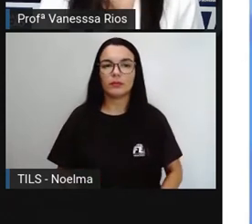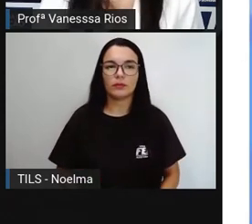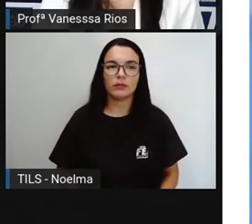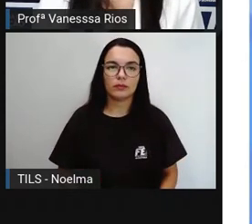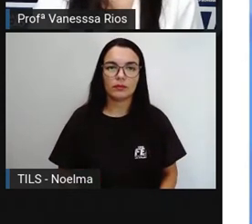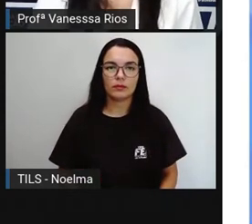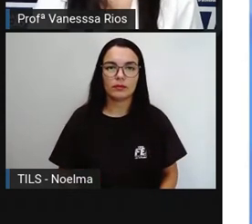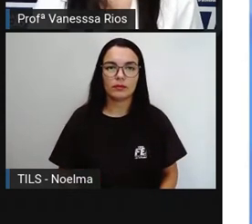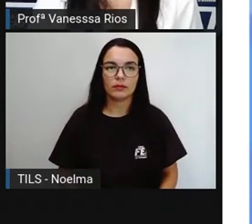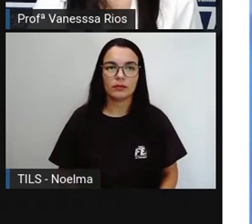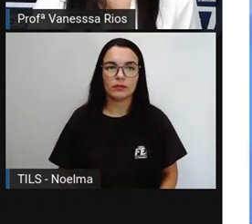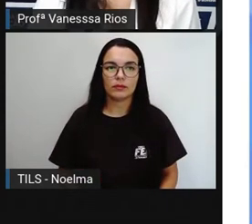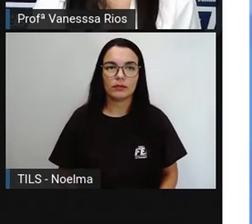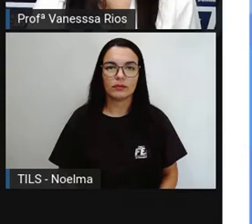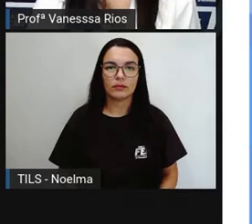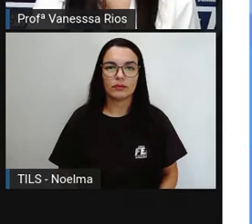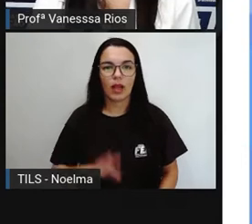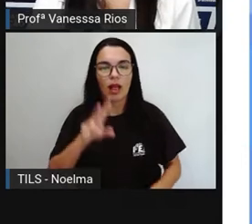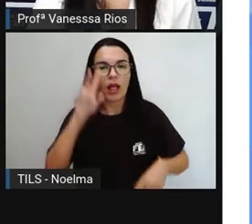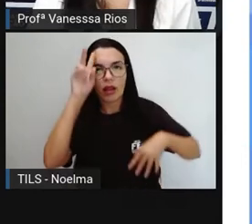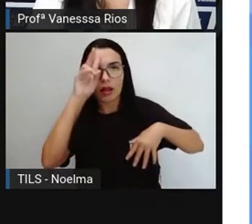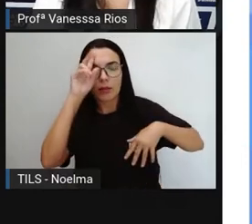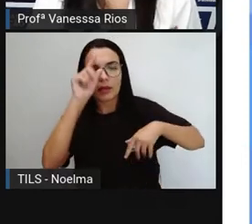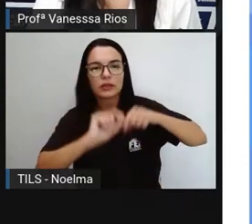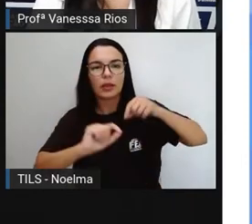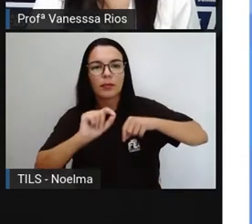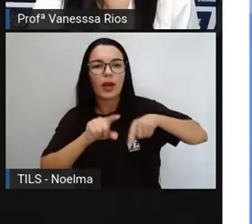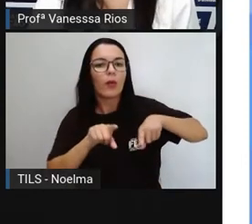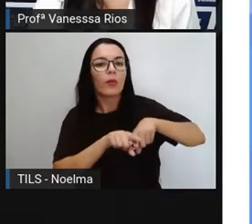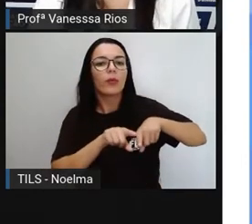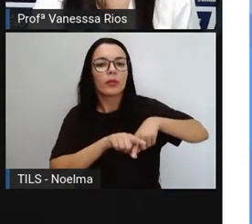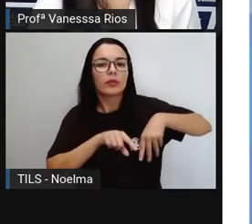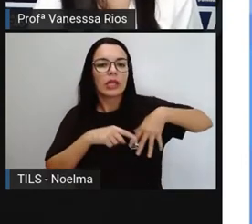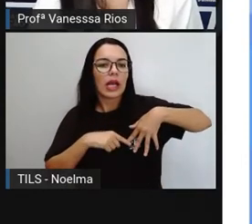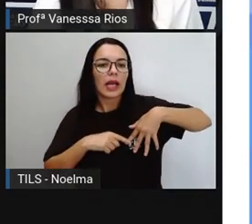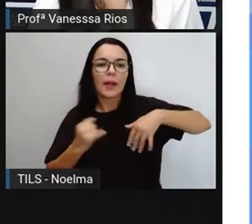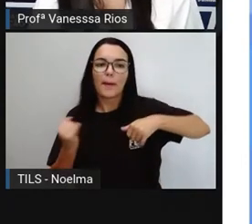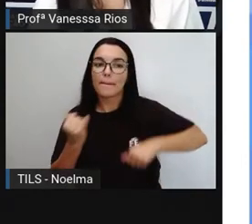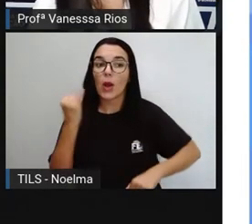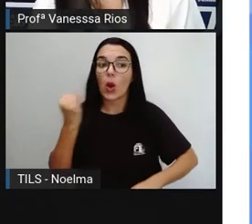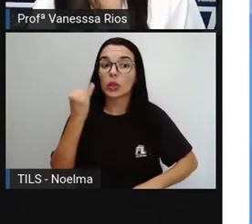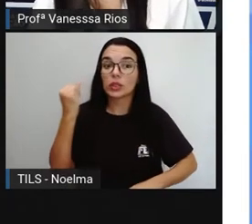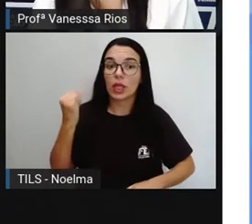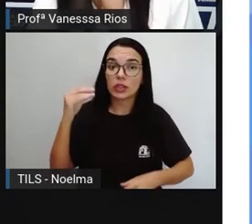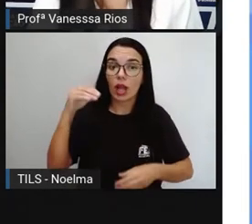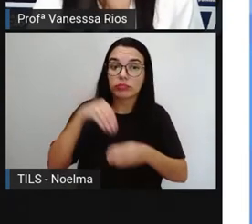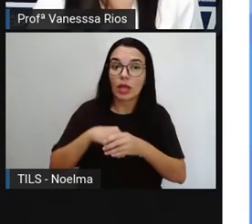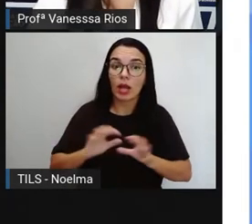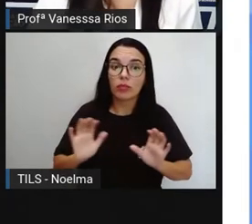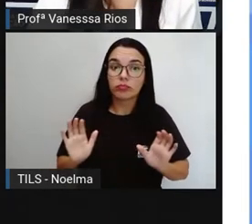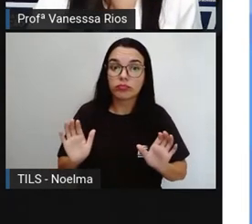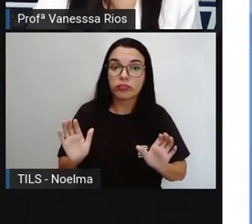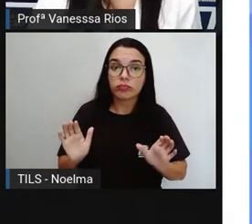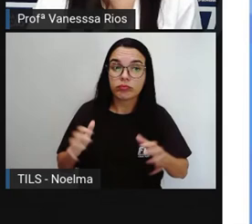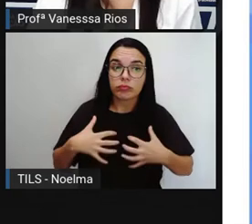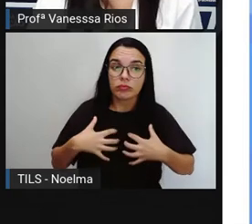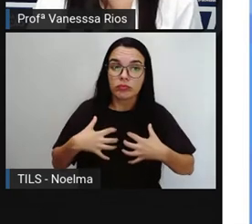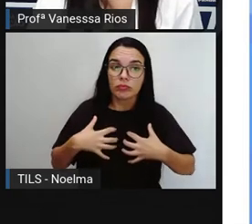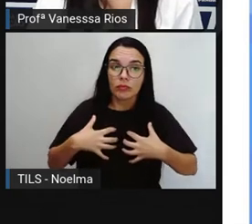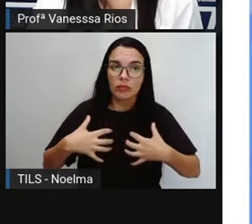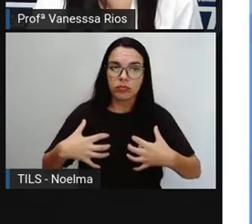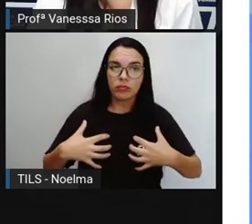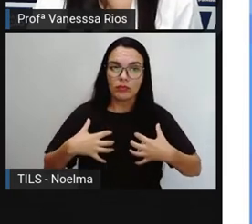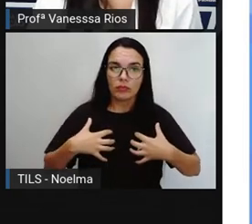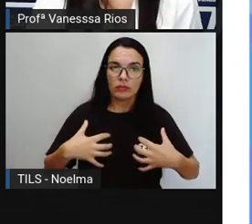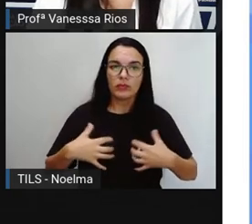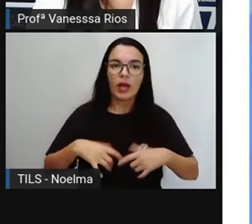E a prova vai voltar aqui só para lembrar também de um órgão aí que a gente viu que é muito importante dentro desse processo de respiração e que está